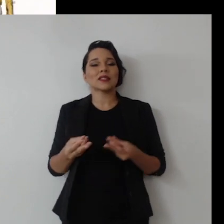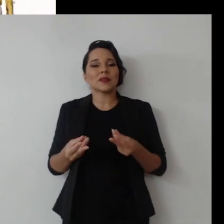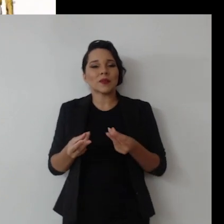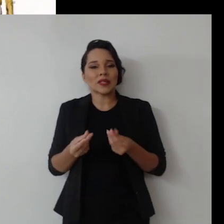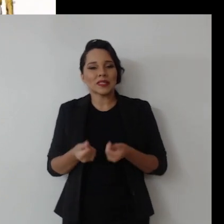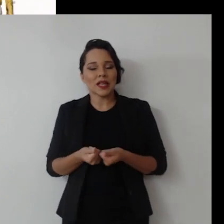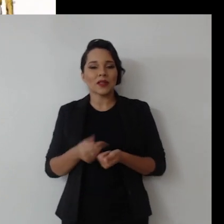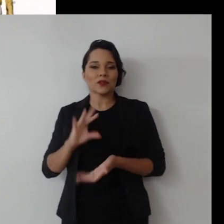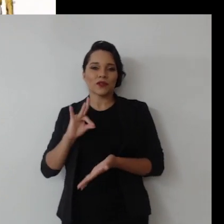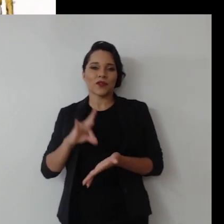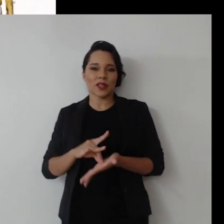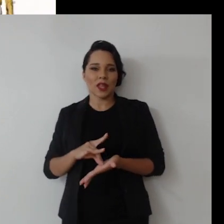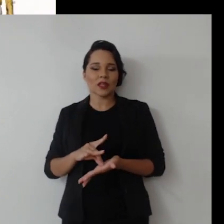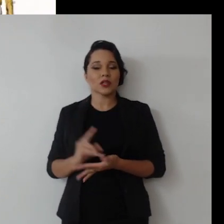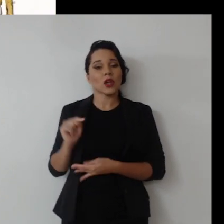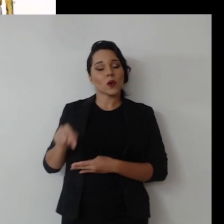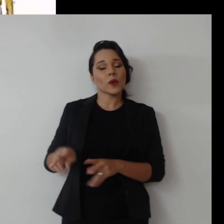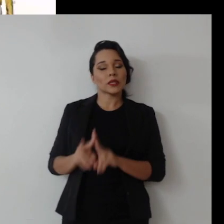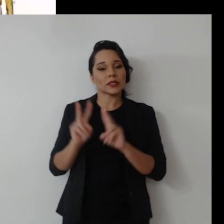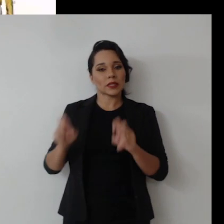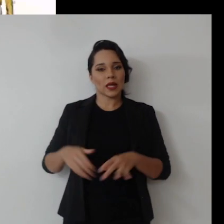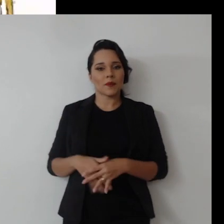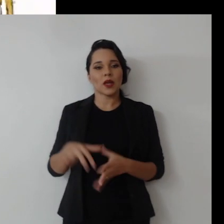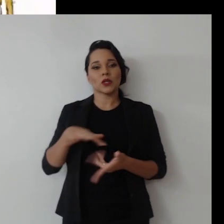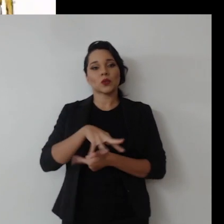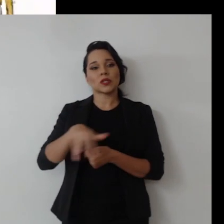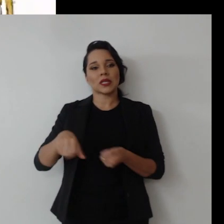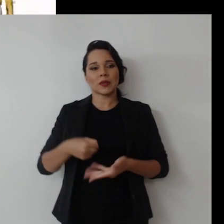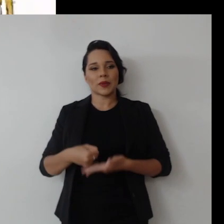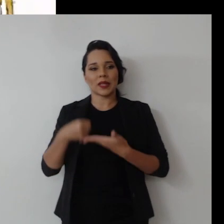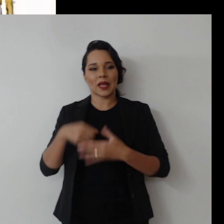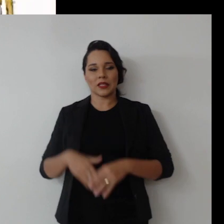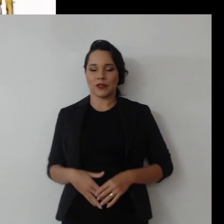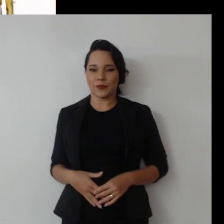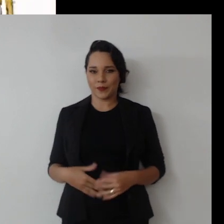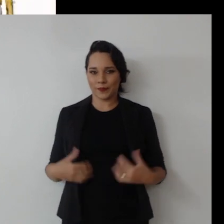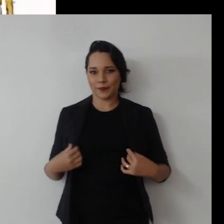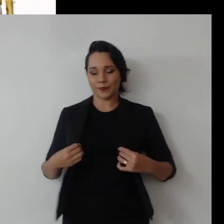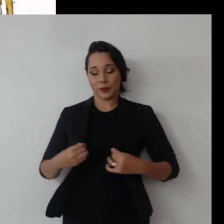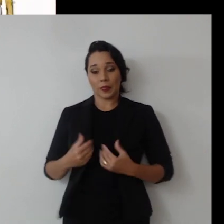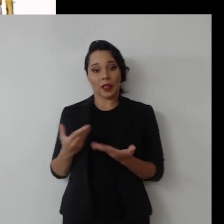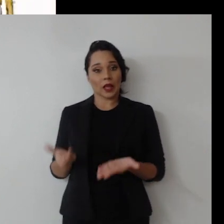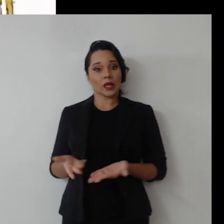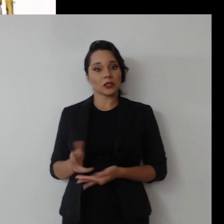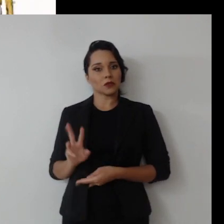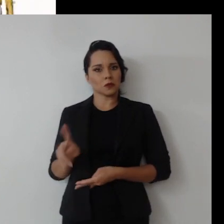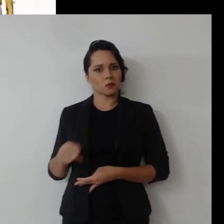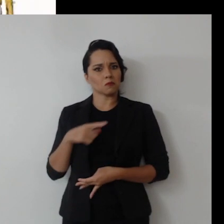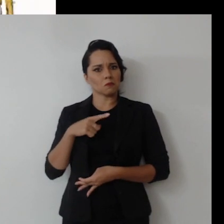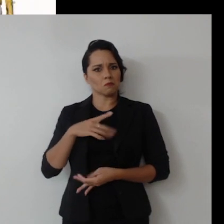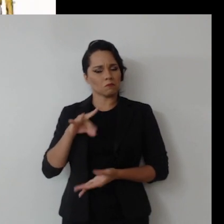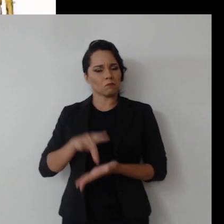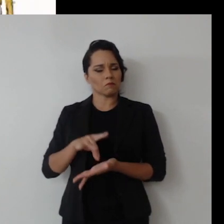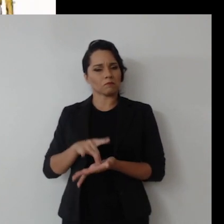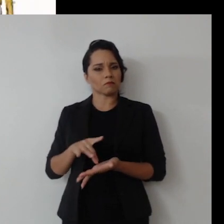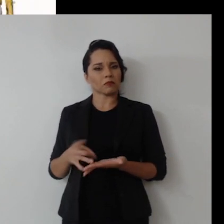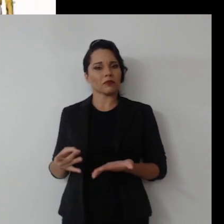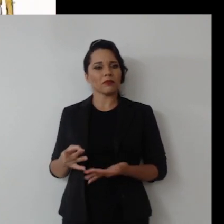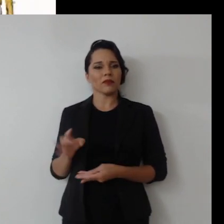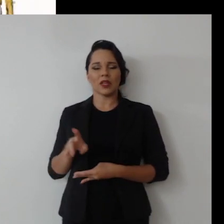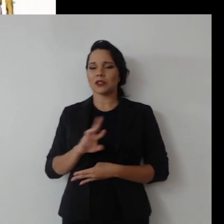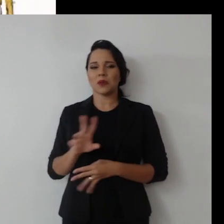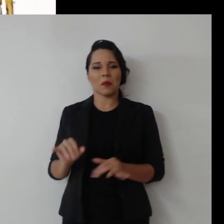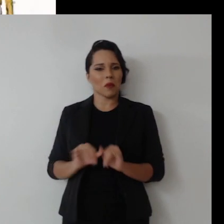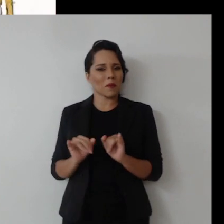sensibilizado de fato com essa temática, a sustentabilidade. Isso não é à toa, isso vem, isso decorre